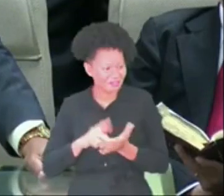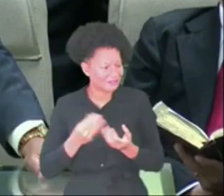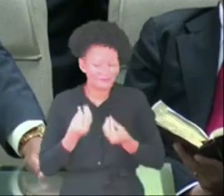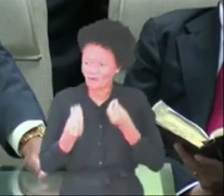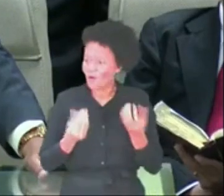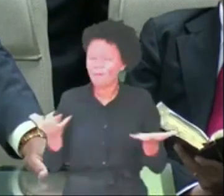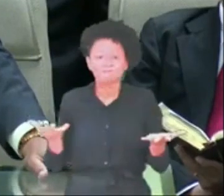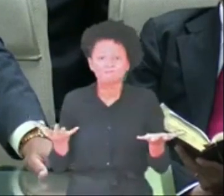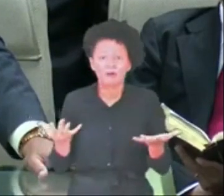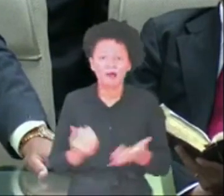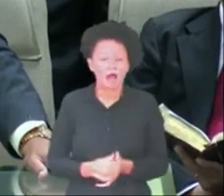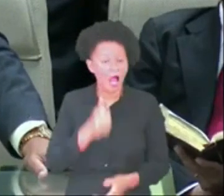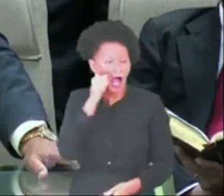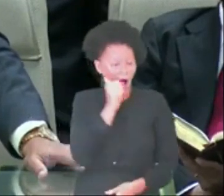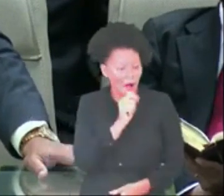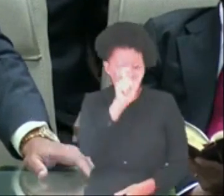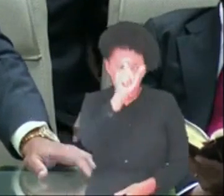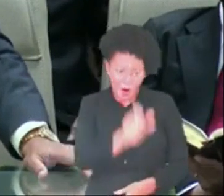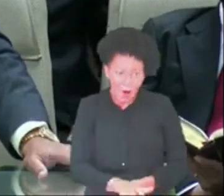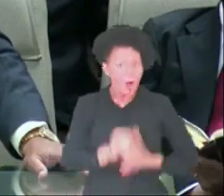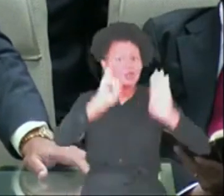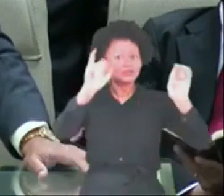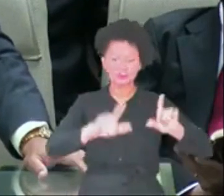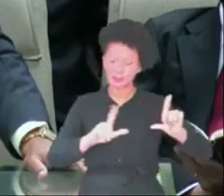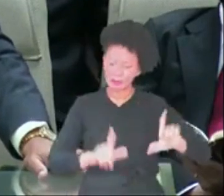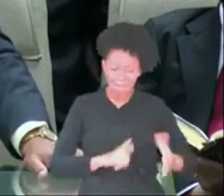E Jezabel pagando.